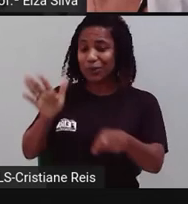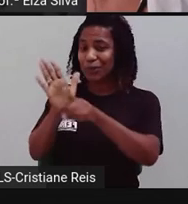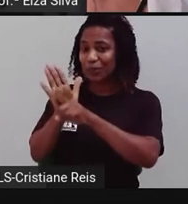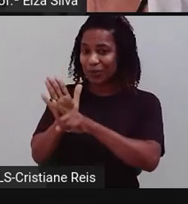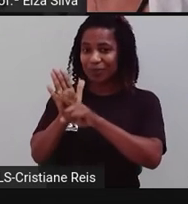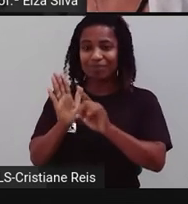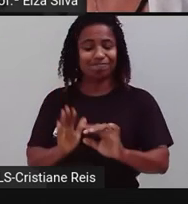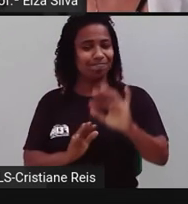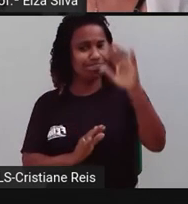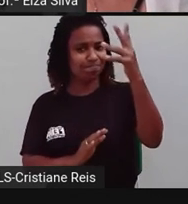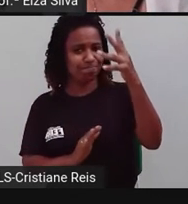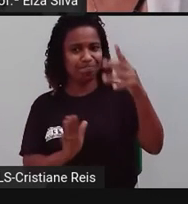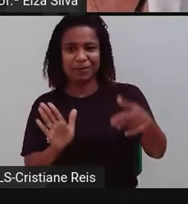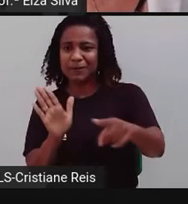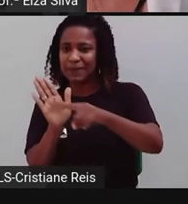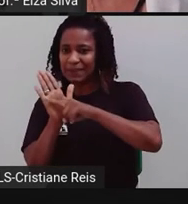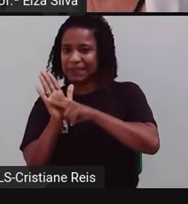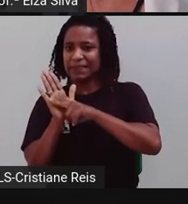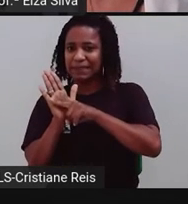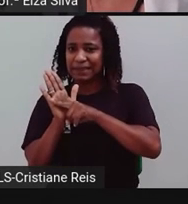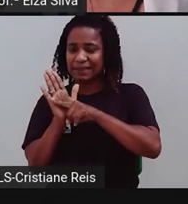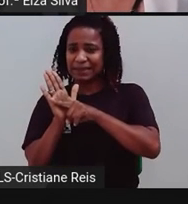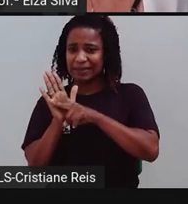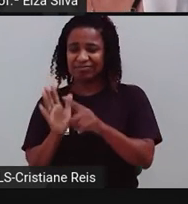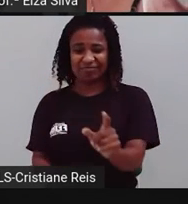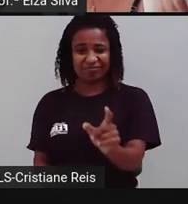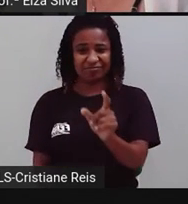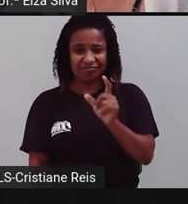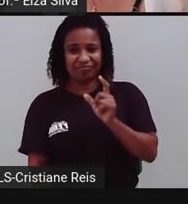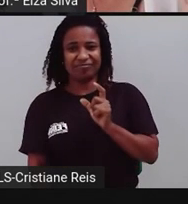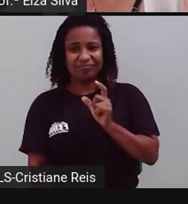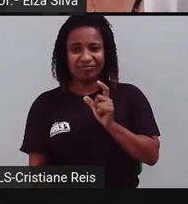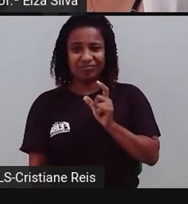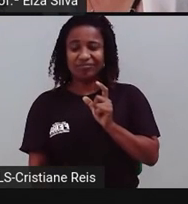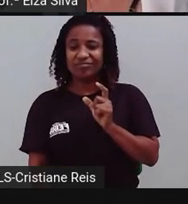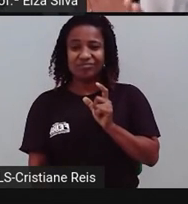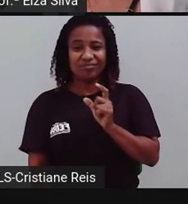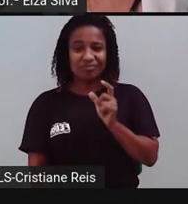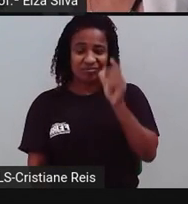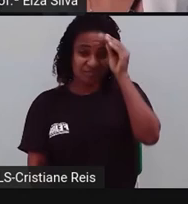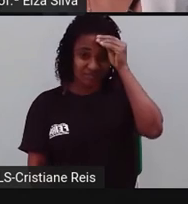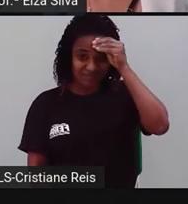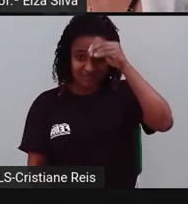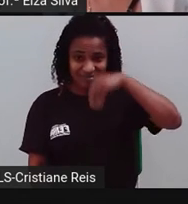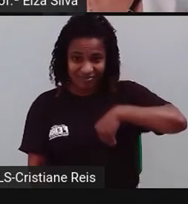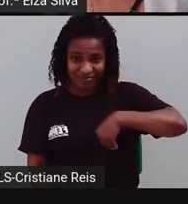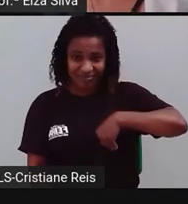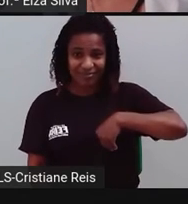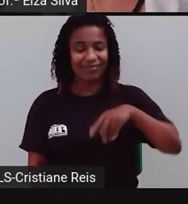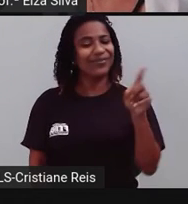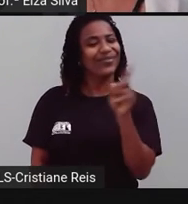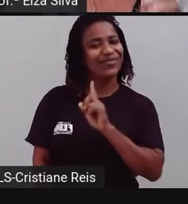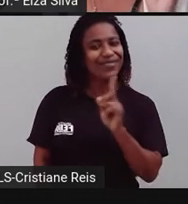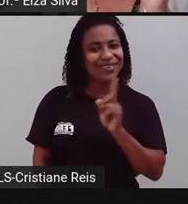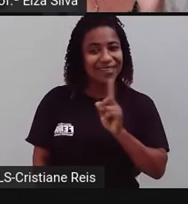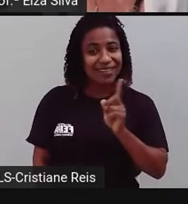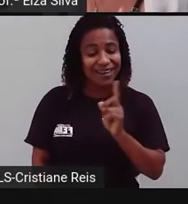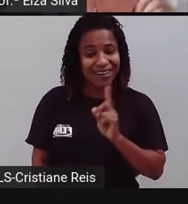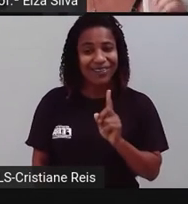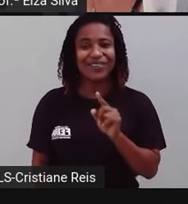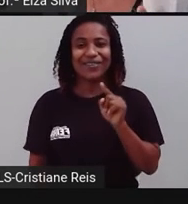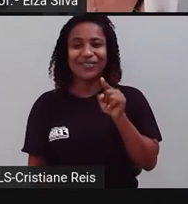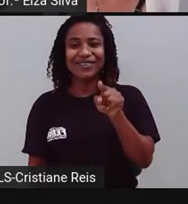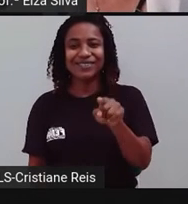pessoas dizem Ou falam para nós Não deixe que isto de maneira alguma te desmotive Porque